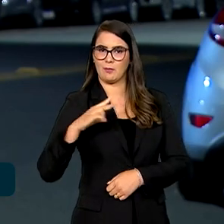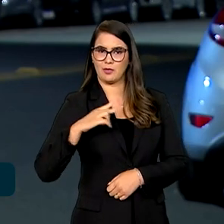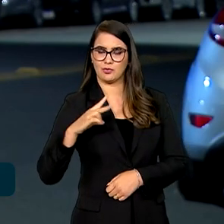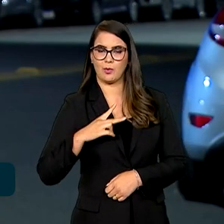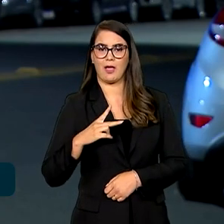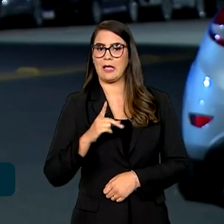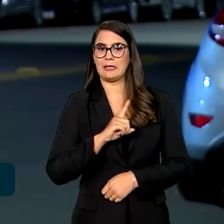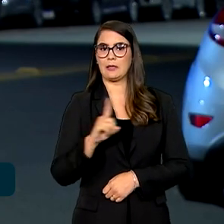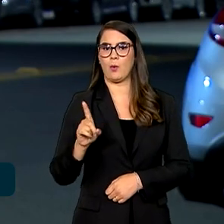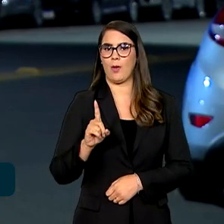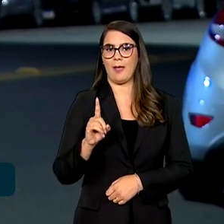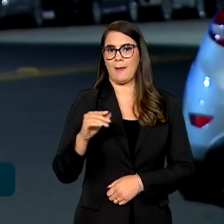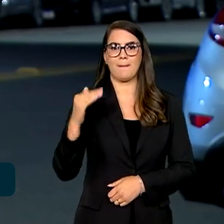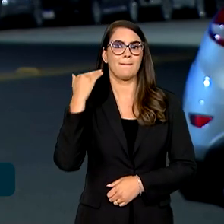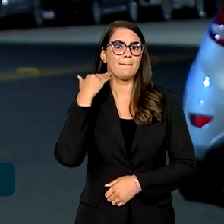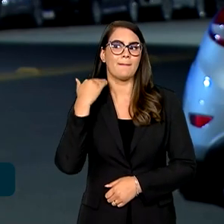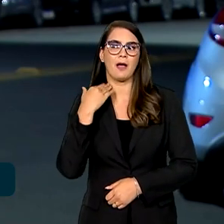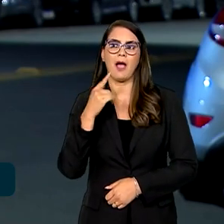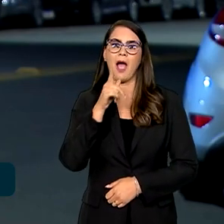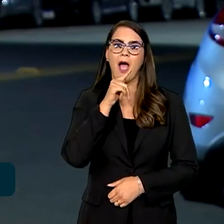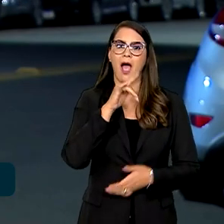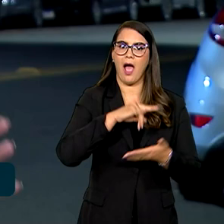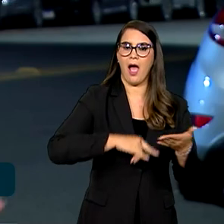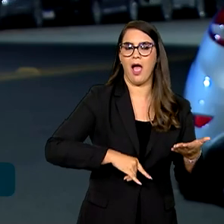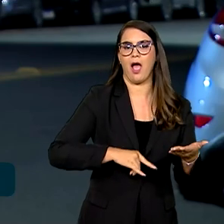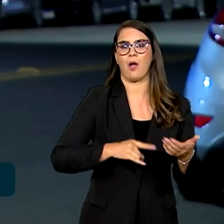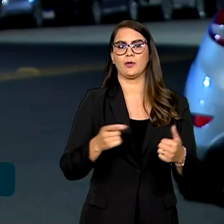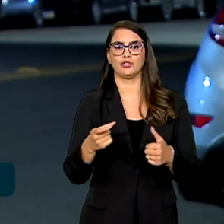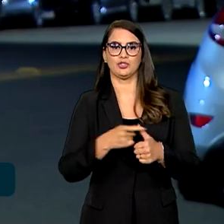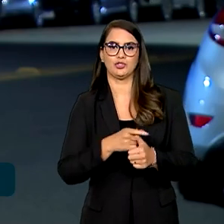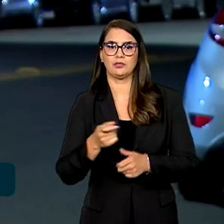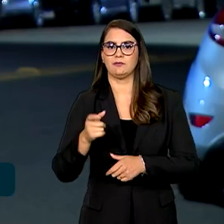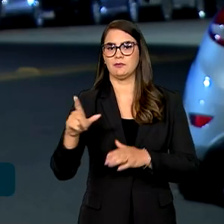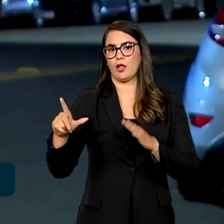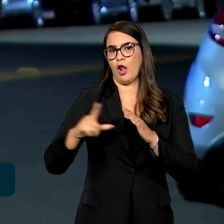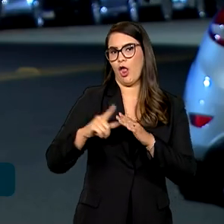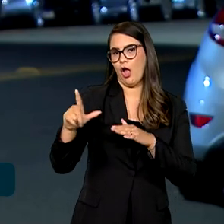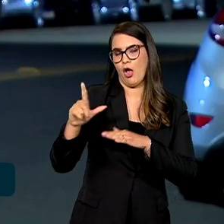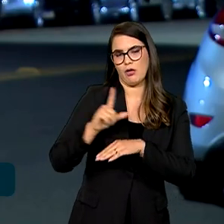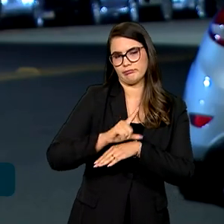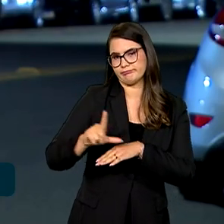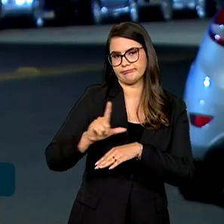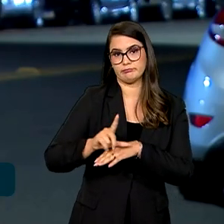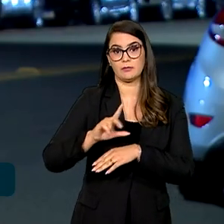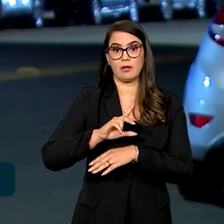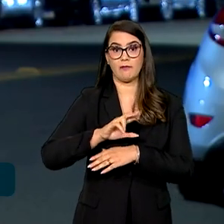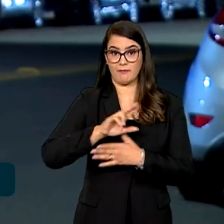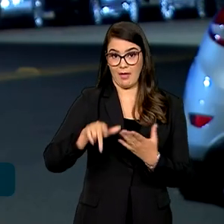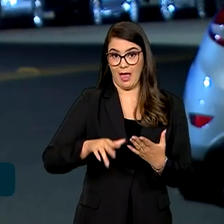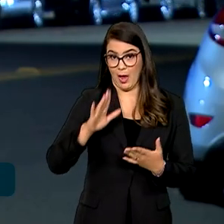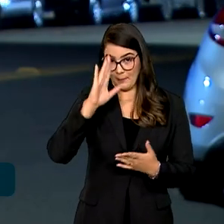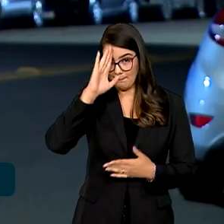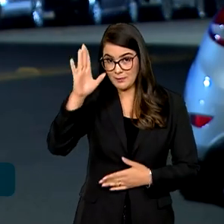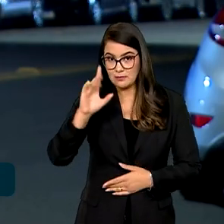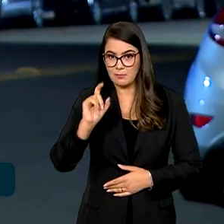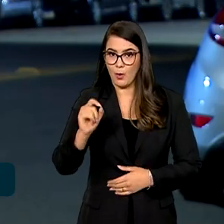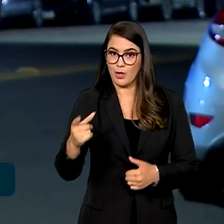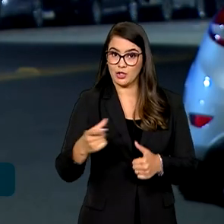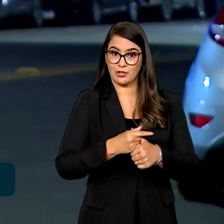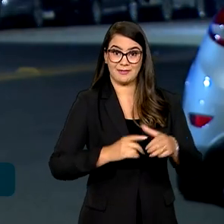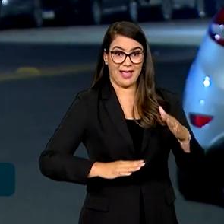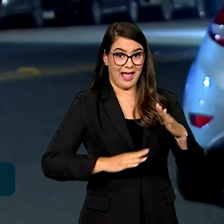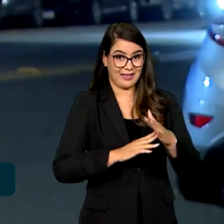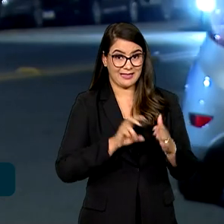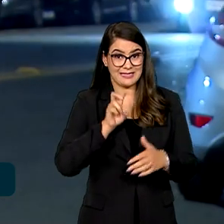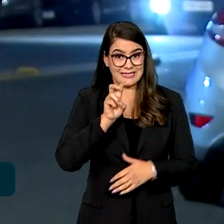aquelas não bancárias. Conta de água, conta de luz, dívidas no comércio, por exemplo. A prioridade agora é a renegociação de dívidas de até